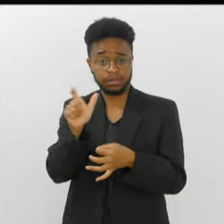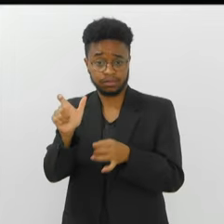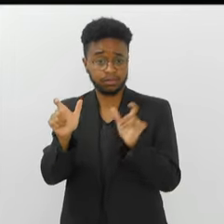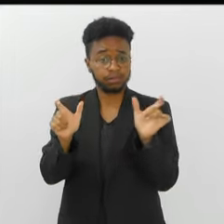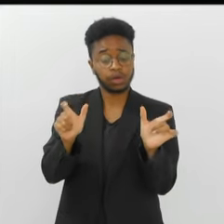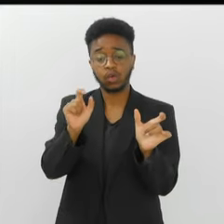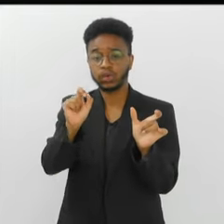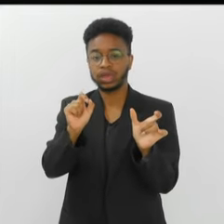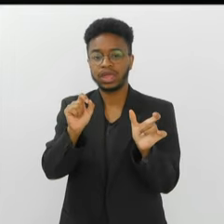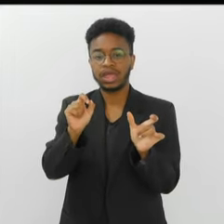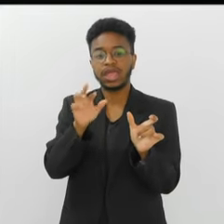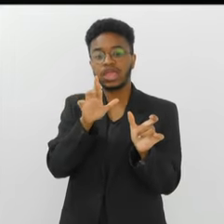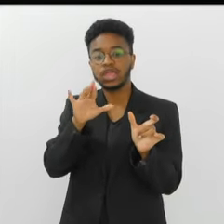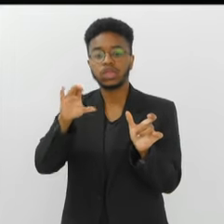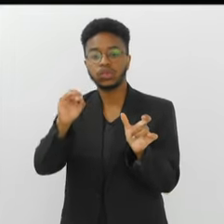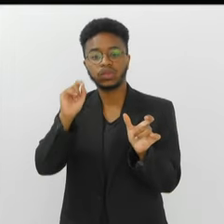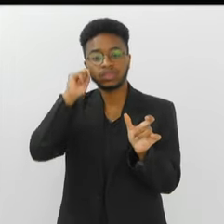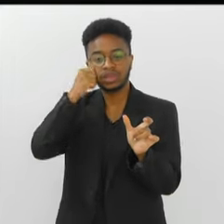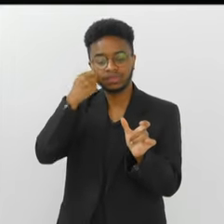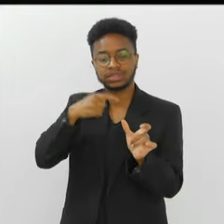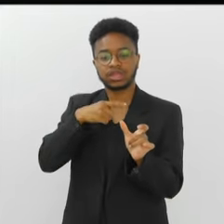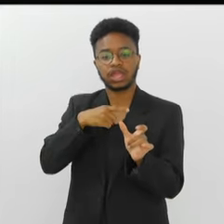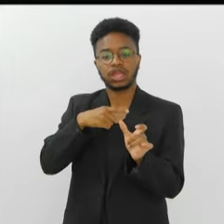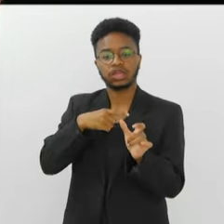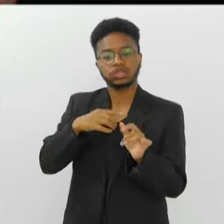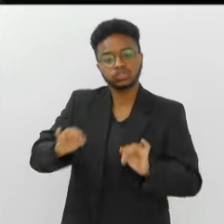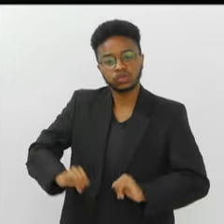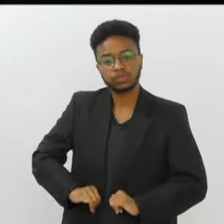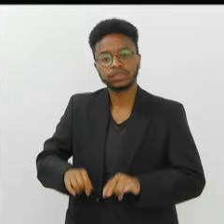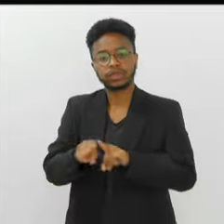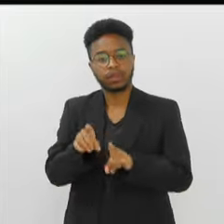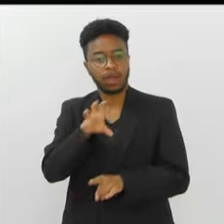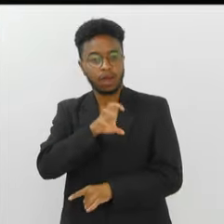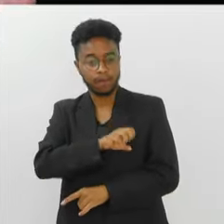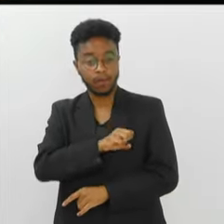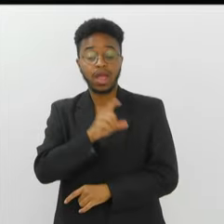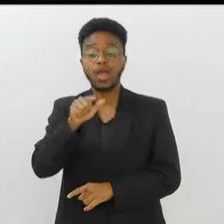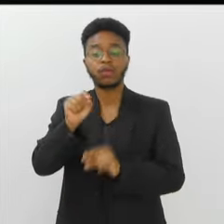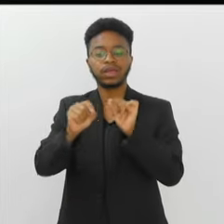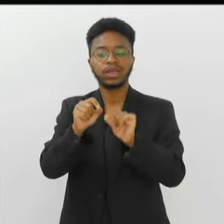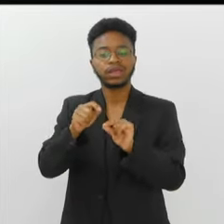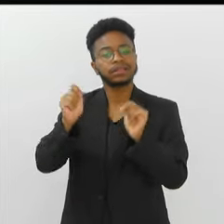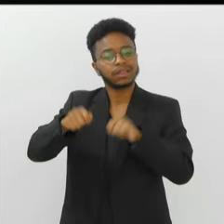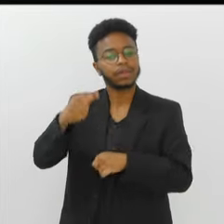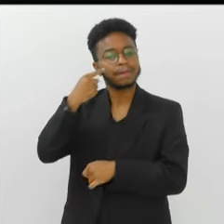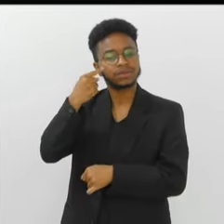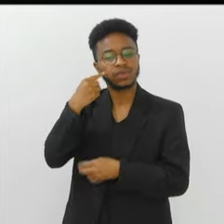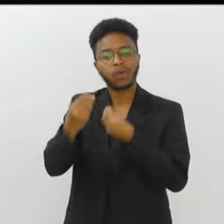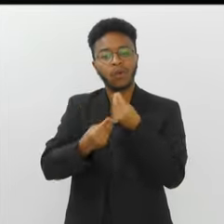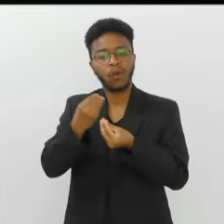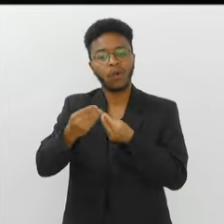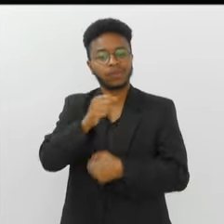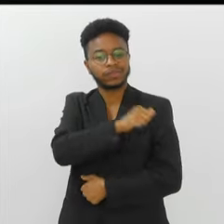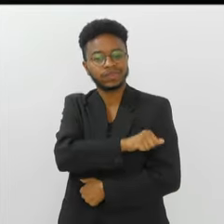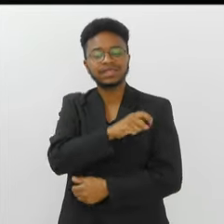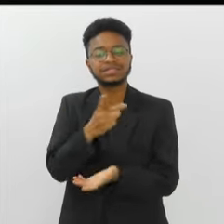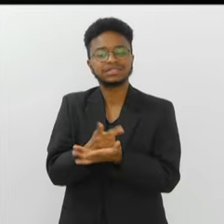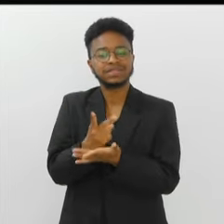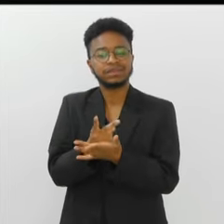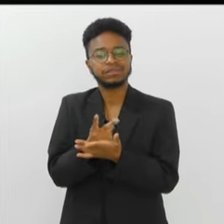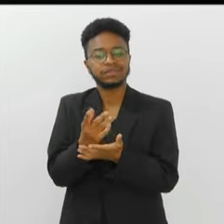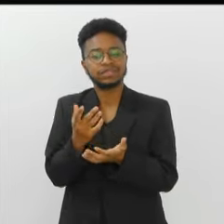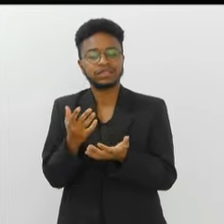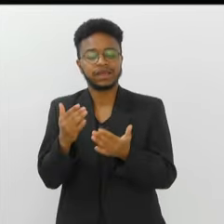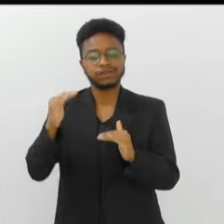enredo, o Rio da Negritude entre Dores e Paixões. Isso é muito político, você pensar que o carioca vive uma